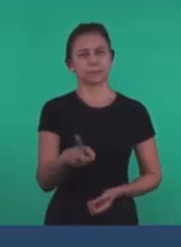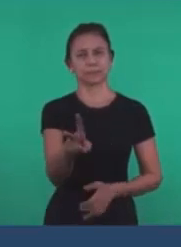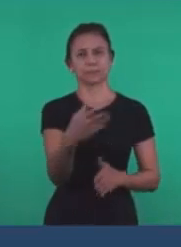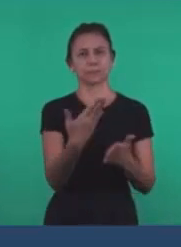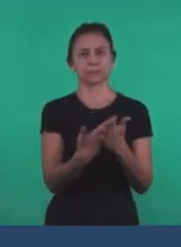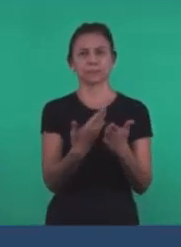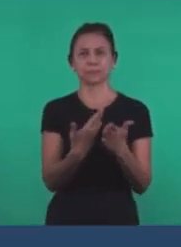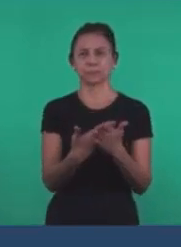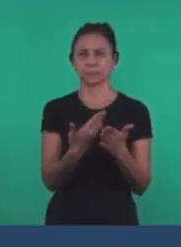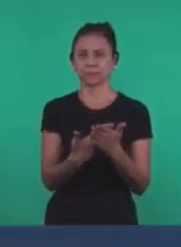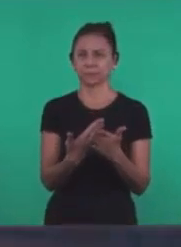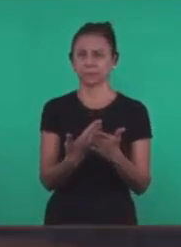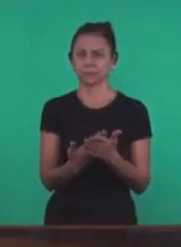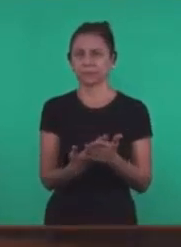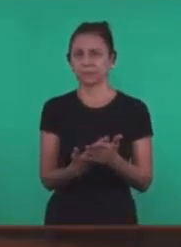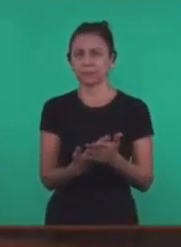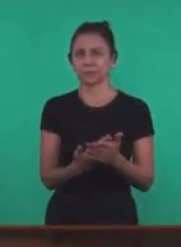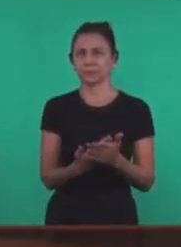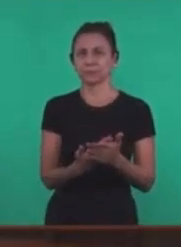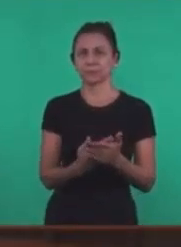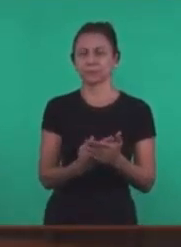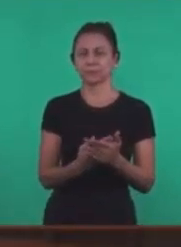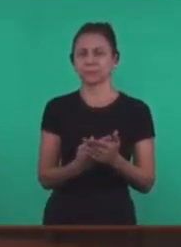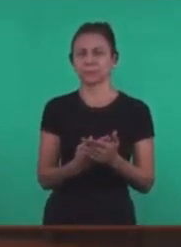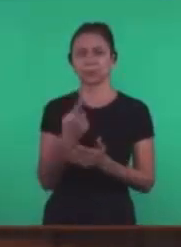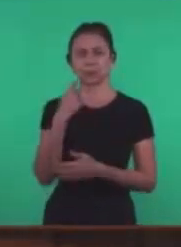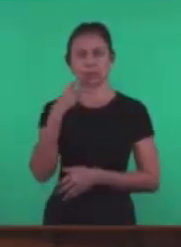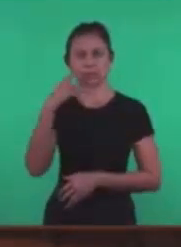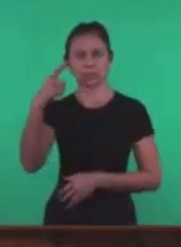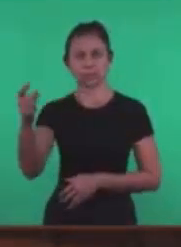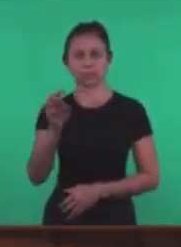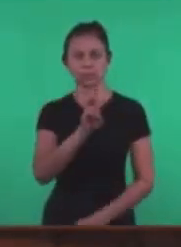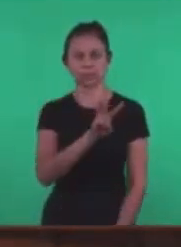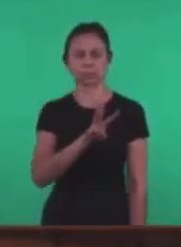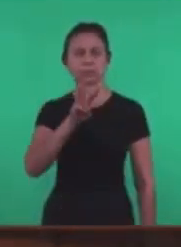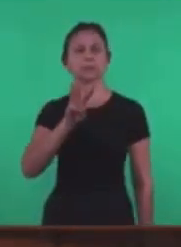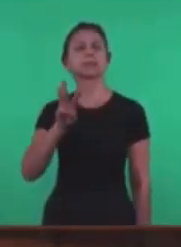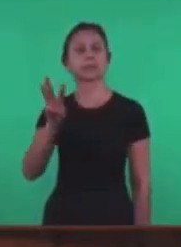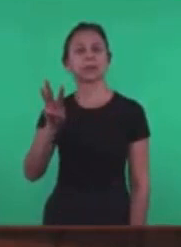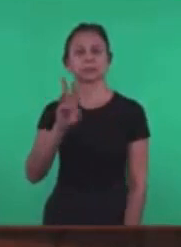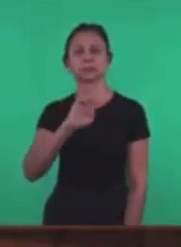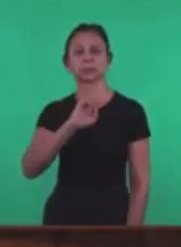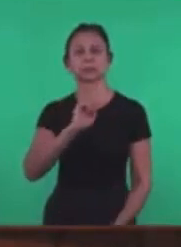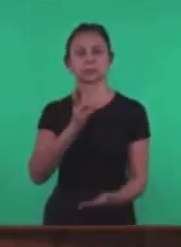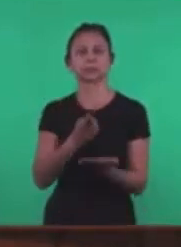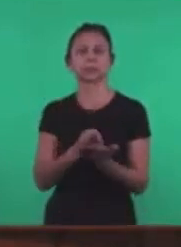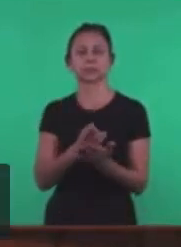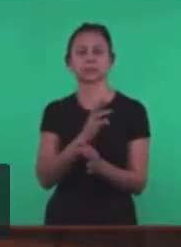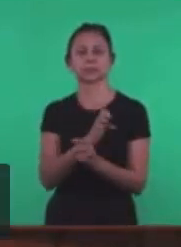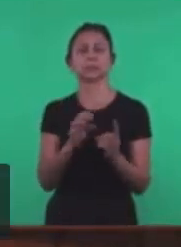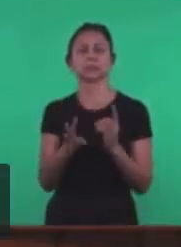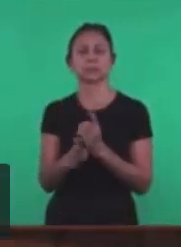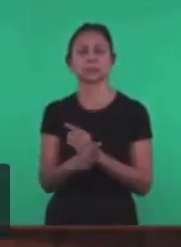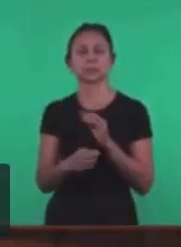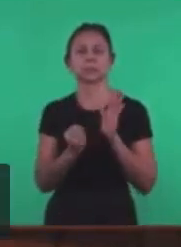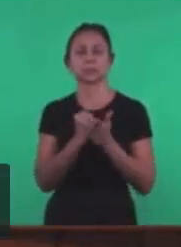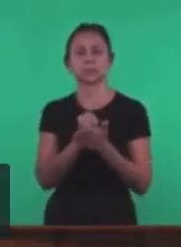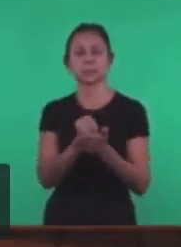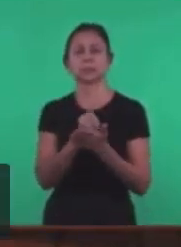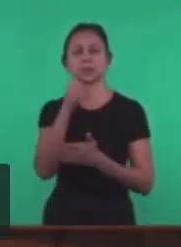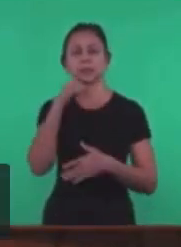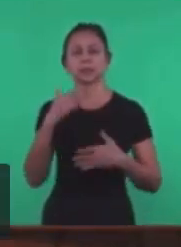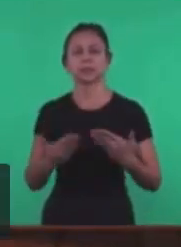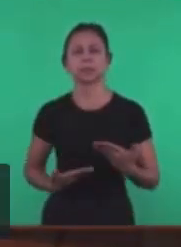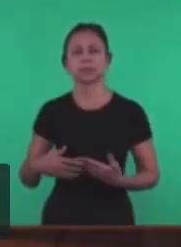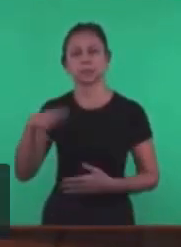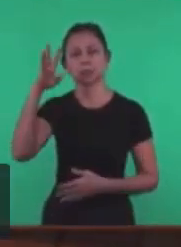estudos E ao longo da semana Estaremos publicando O resultado Dessa escola bíblica Para favorecer Ao trabalho das irmãs Na quarta